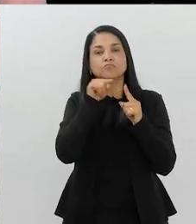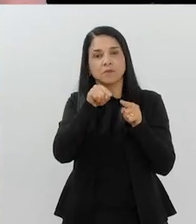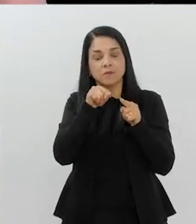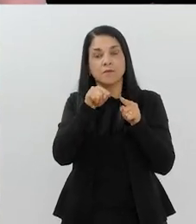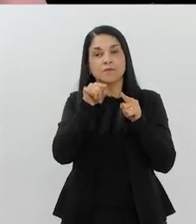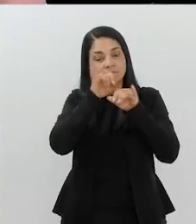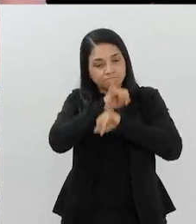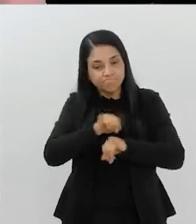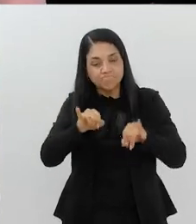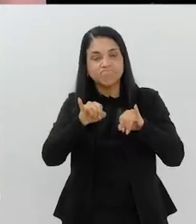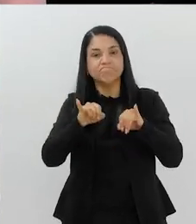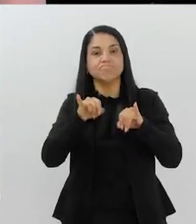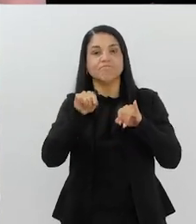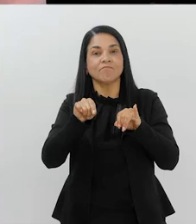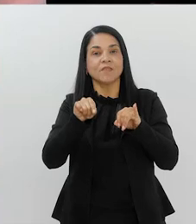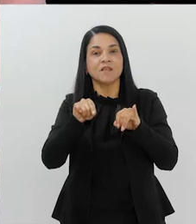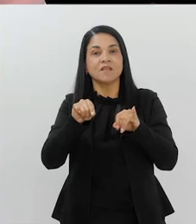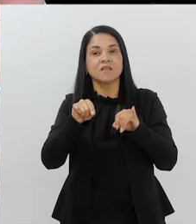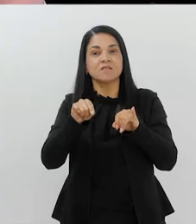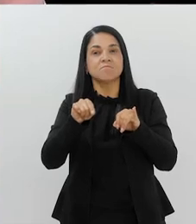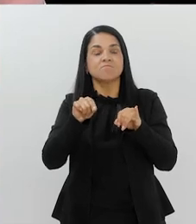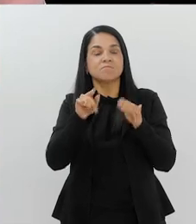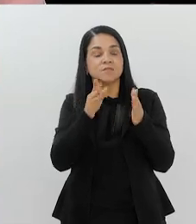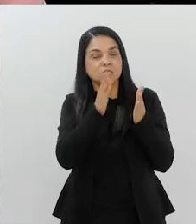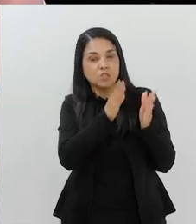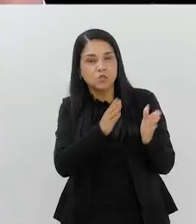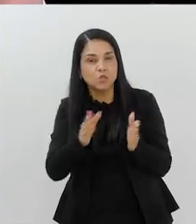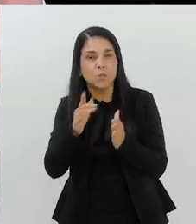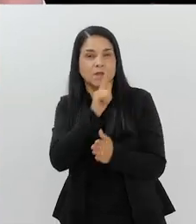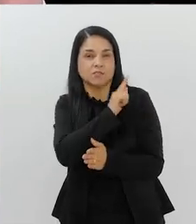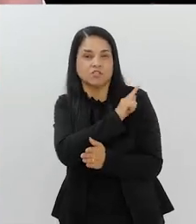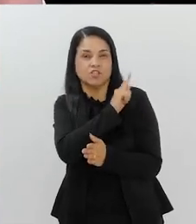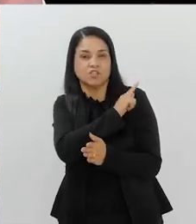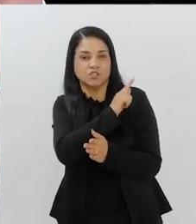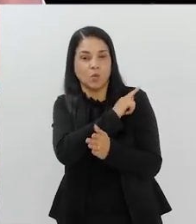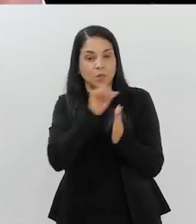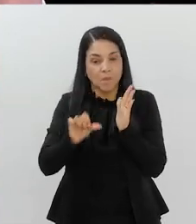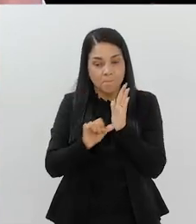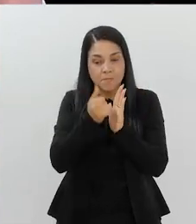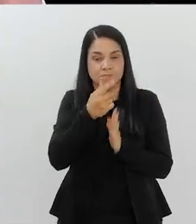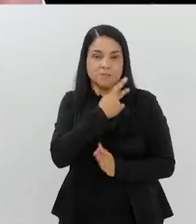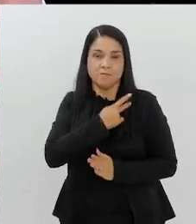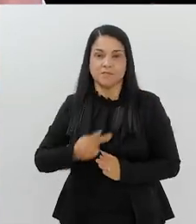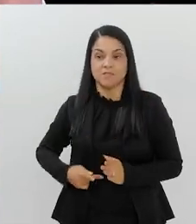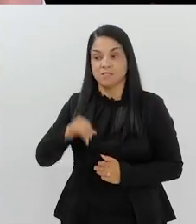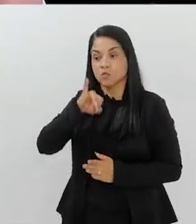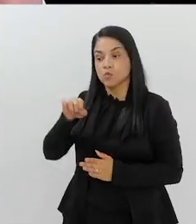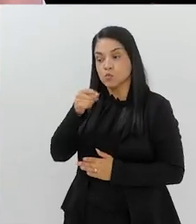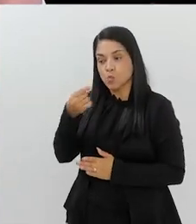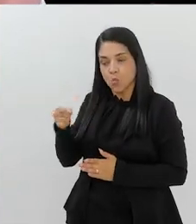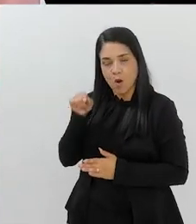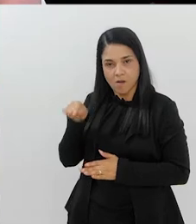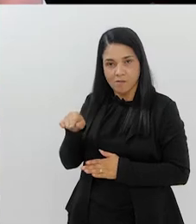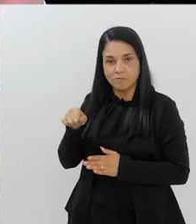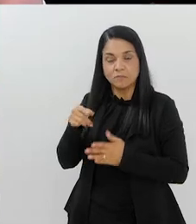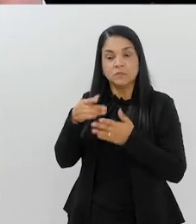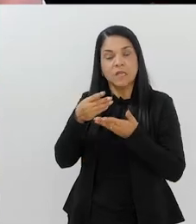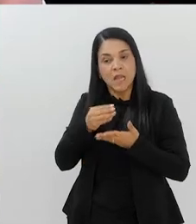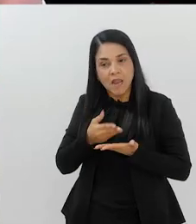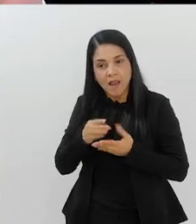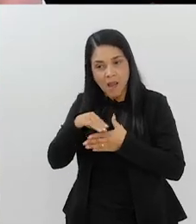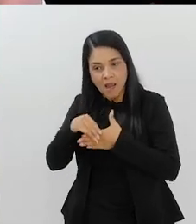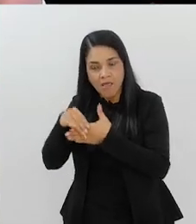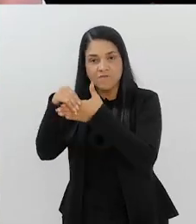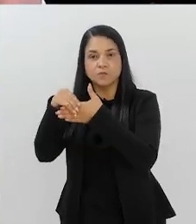falar até sobre isso, mas passou por essa gestão, nessa primeira presidência do João, levando os